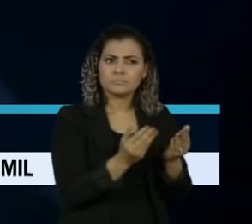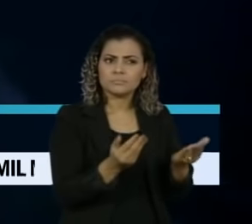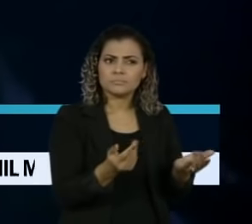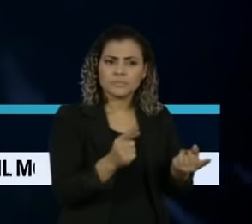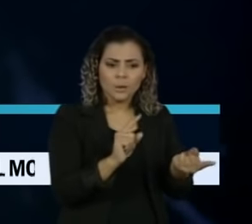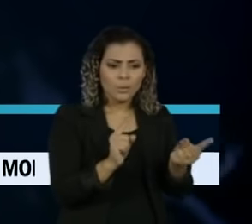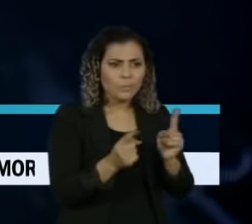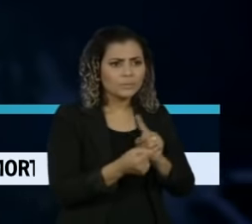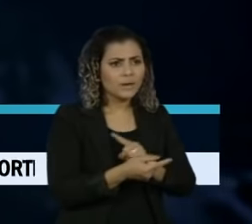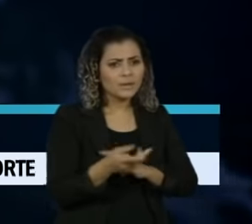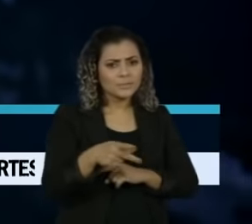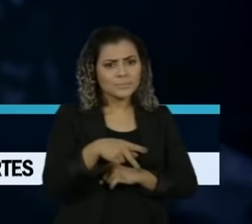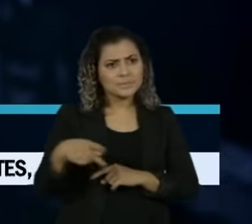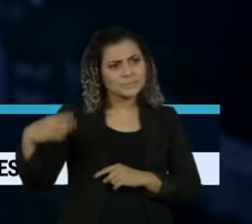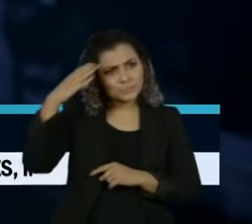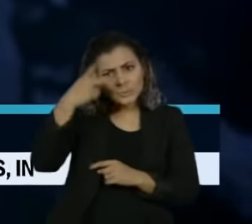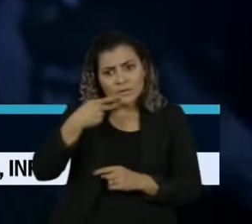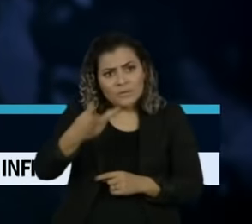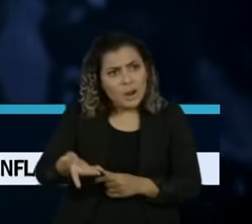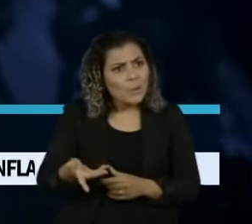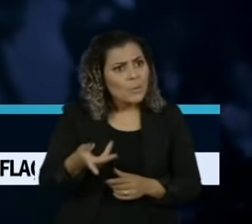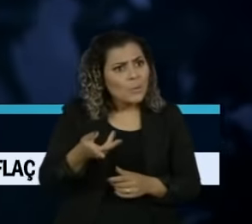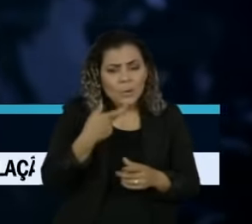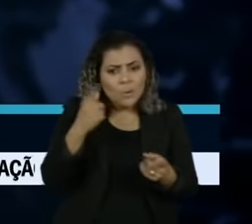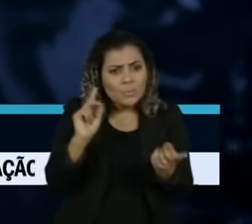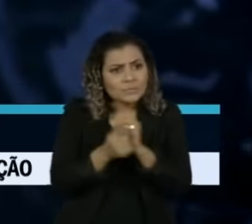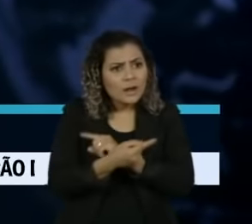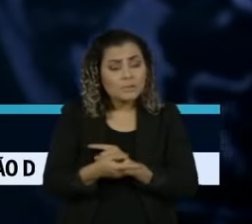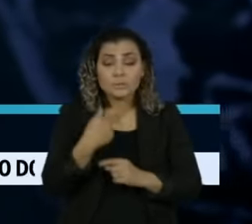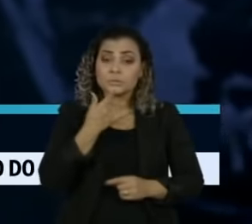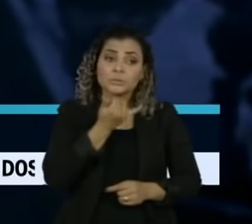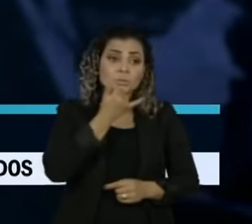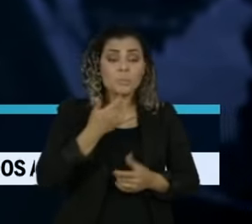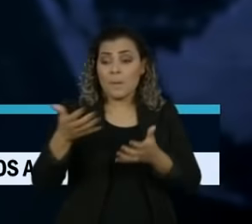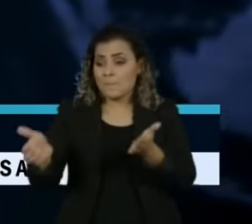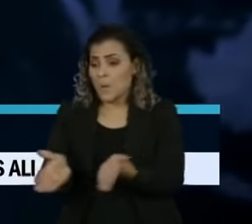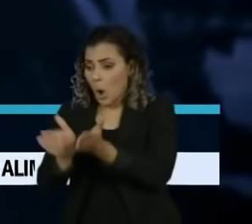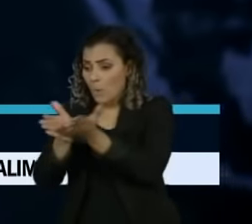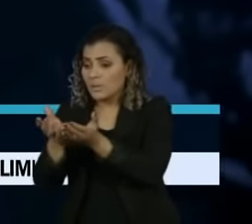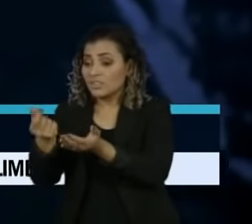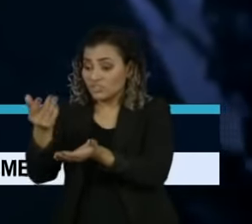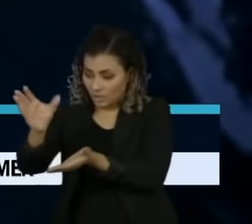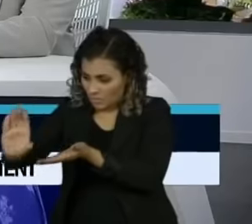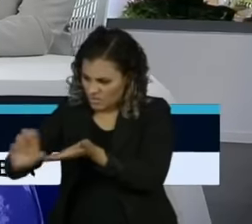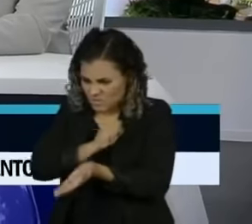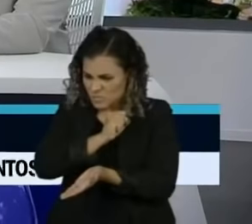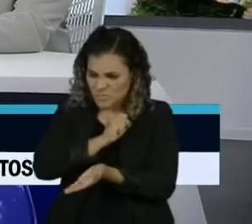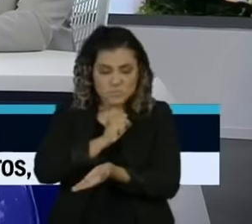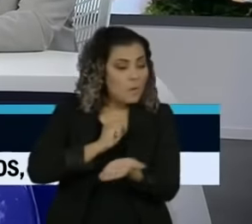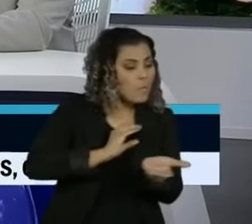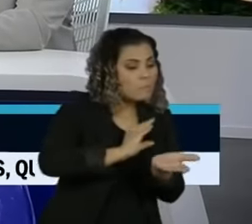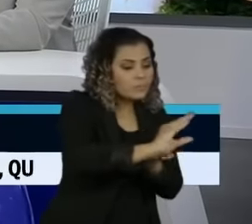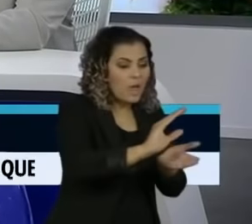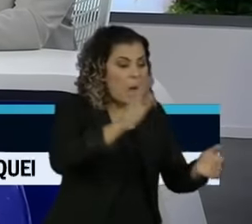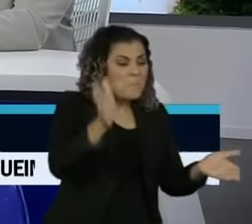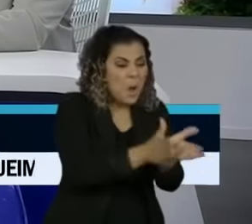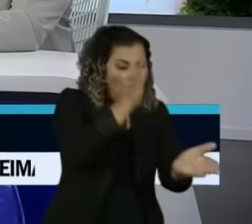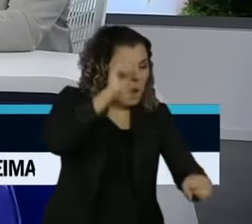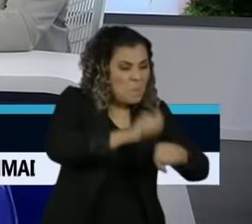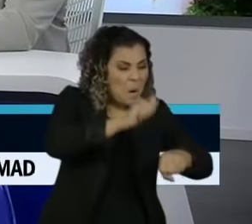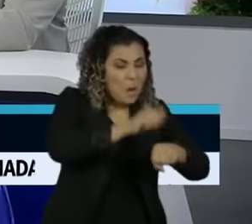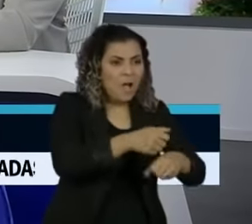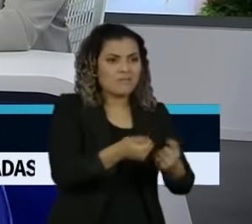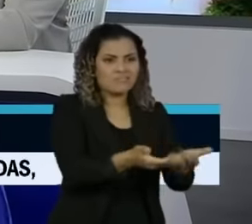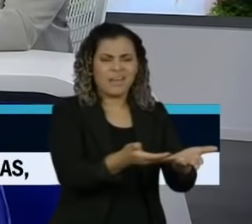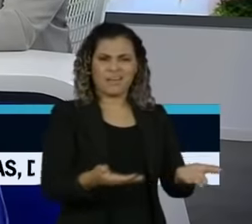contra o que o presidente Jair Bolsonaro sempre falou, que ele não quer tirar dos pobres para dar aos paupérrimos, da classe média para dar aos mais pobres.